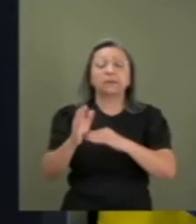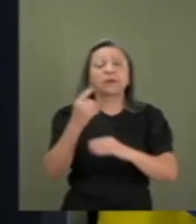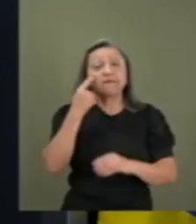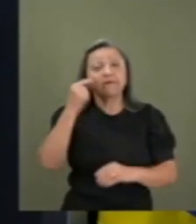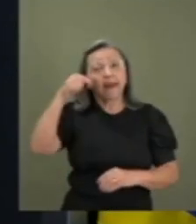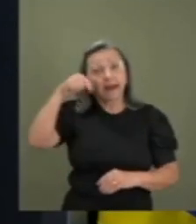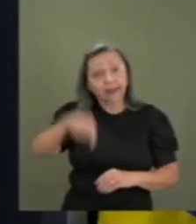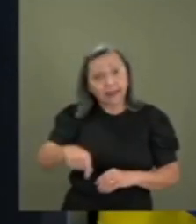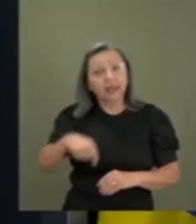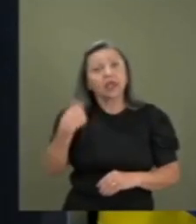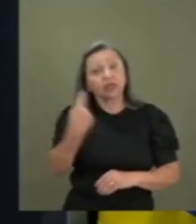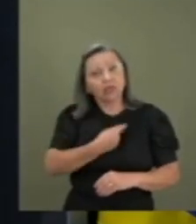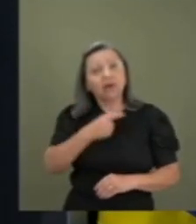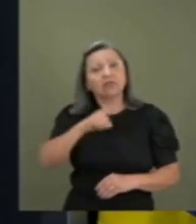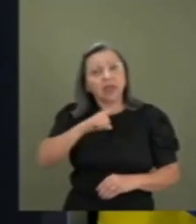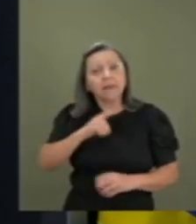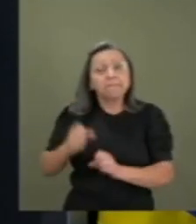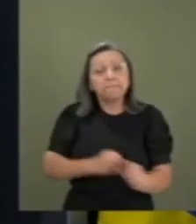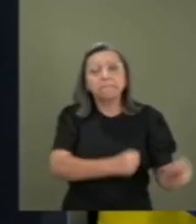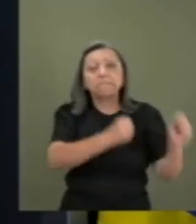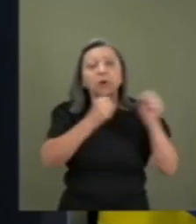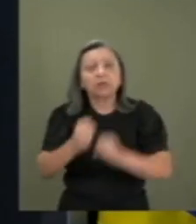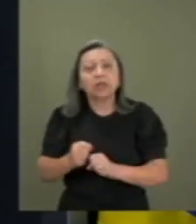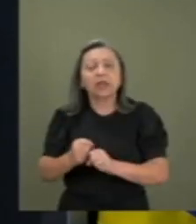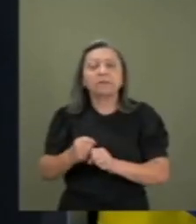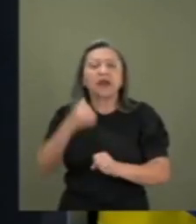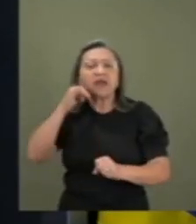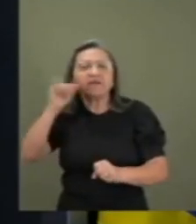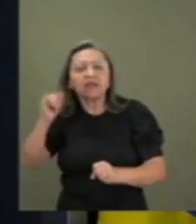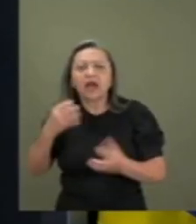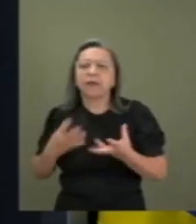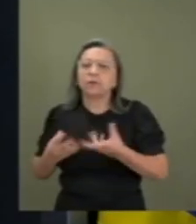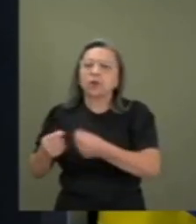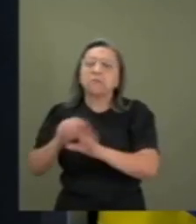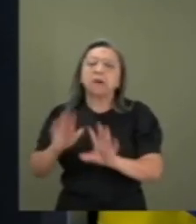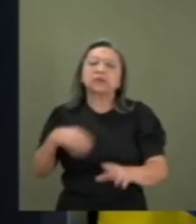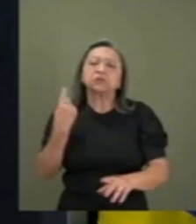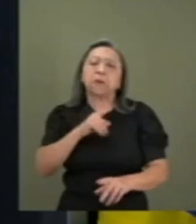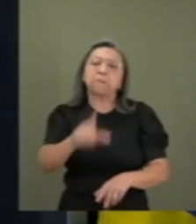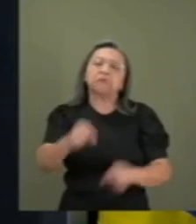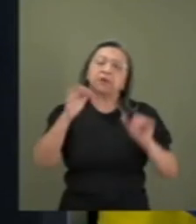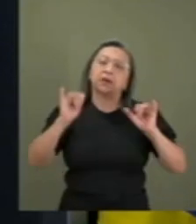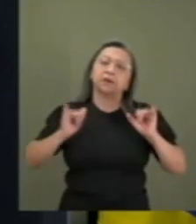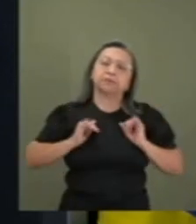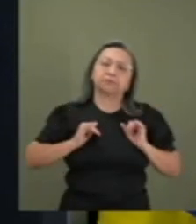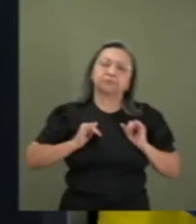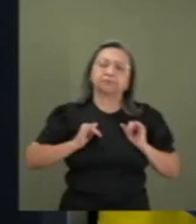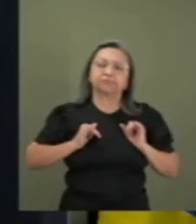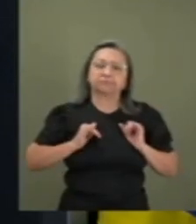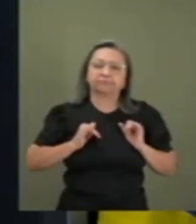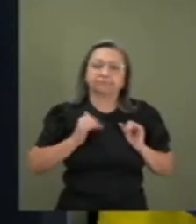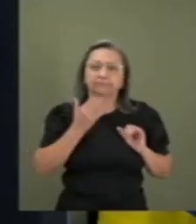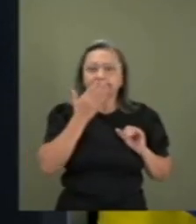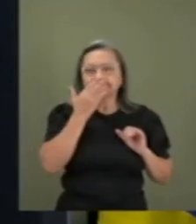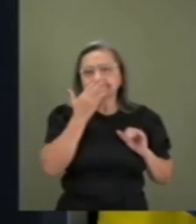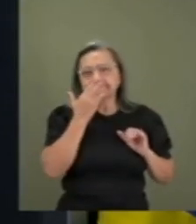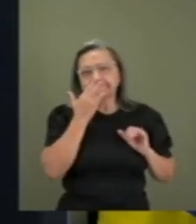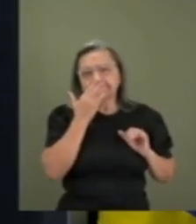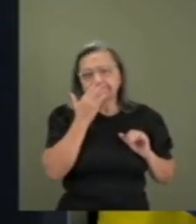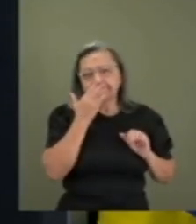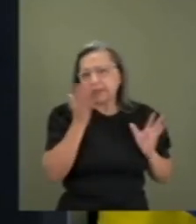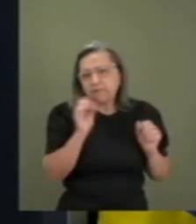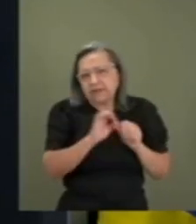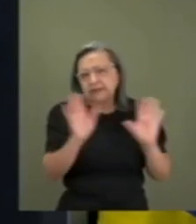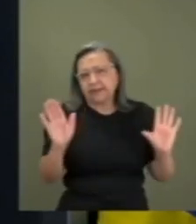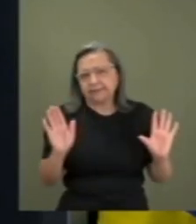a gente tinha poder para barrar certos abusos, mas a gente prefere não fazer esse